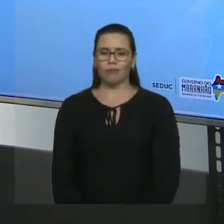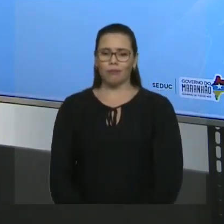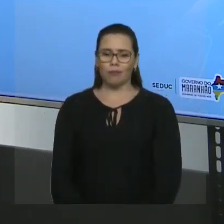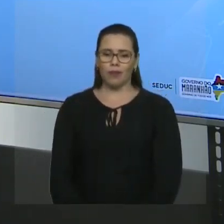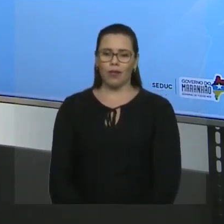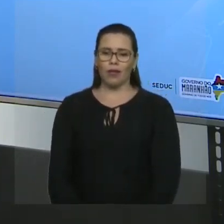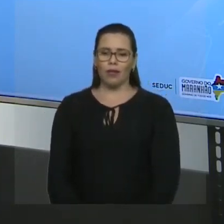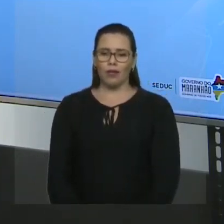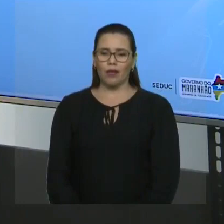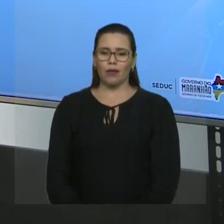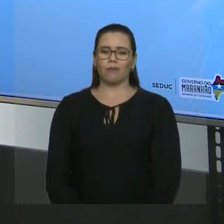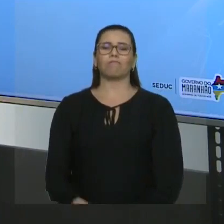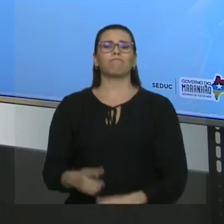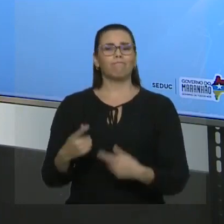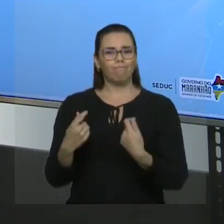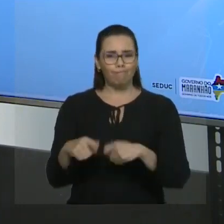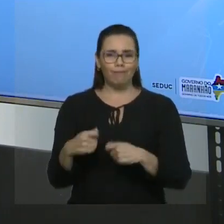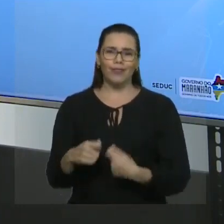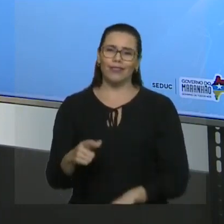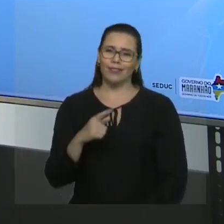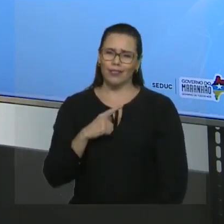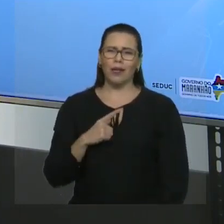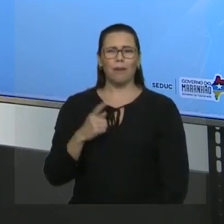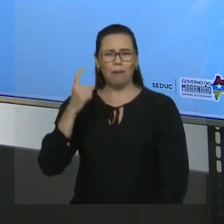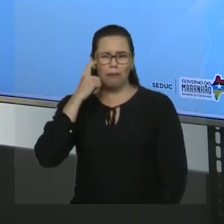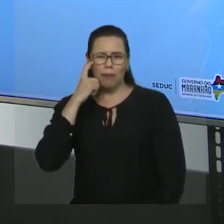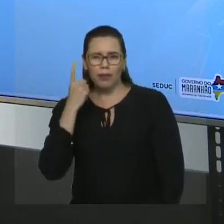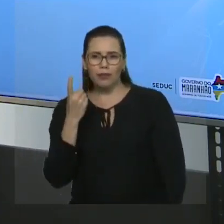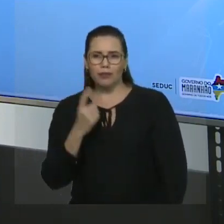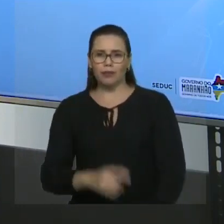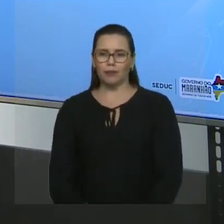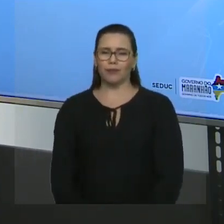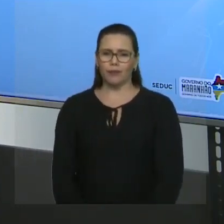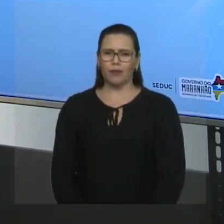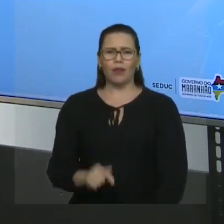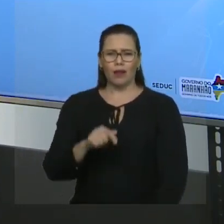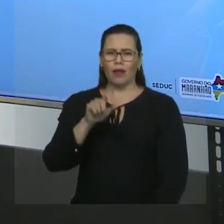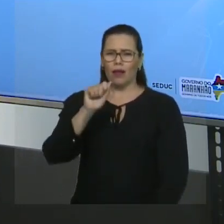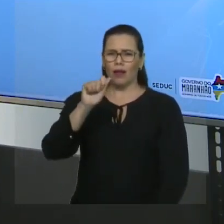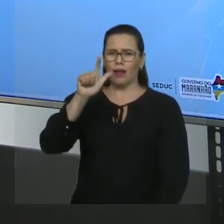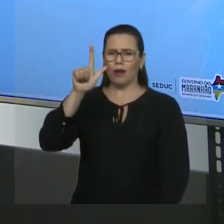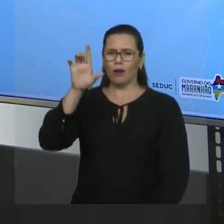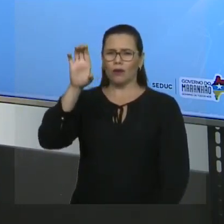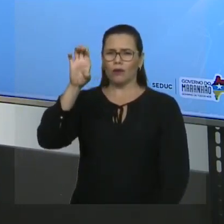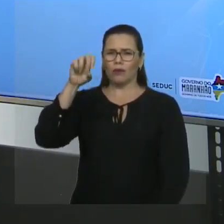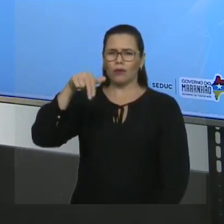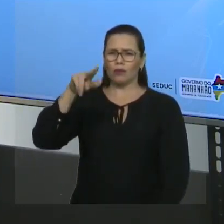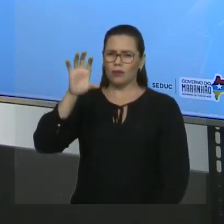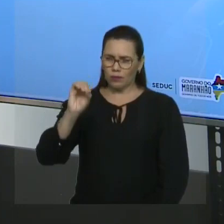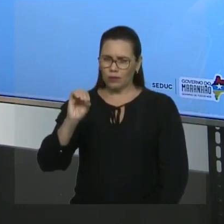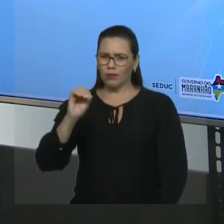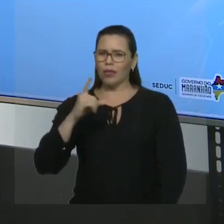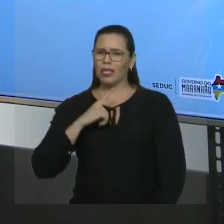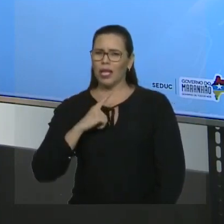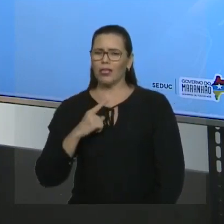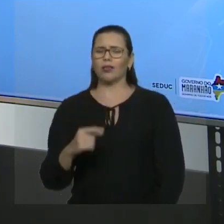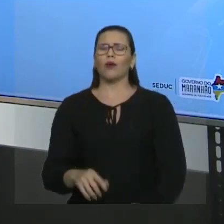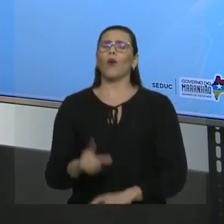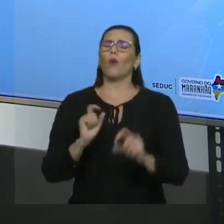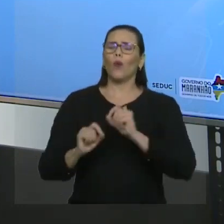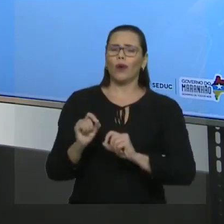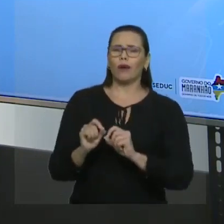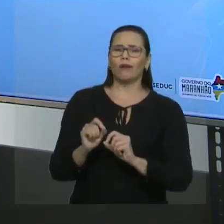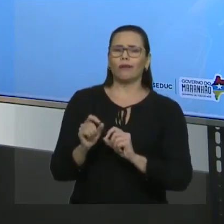apresentar a insaturação. Porque, pensa comigo, isto aqui não é um alceno? Um hidrocarboneto de cadeia aberta que tem uma dupla? A